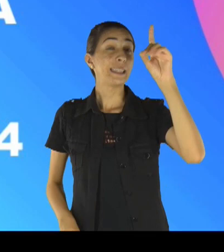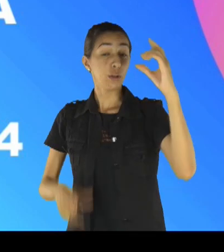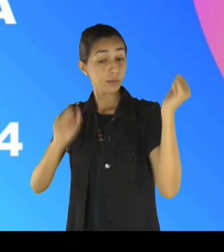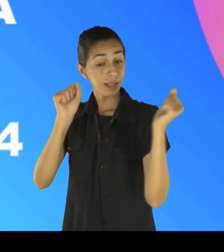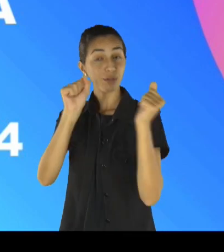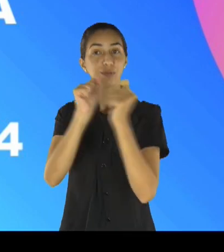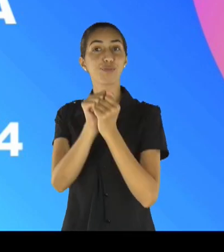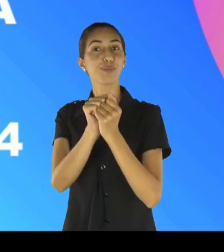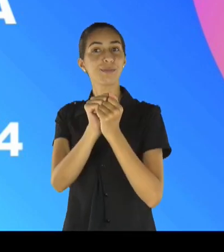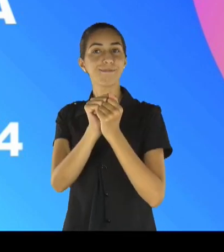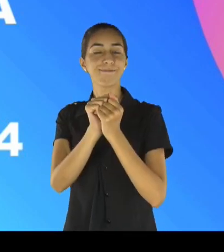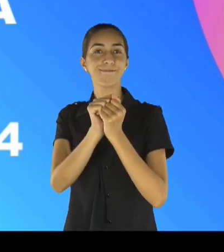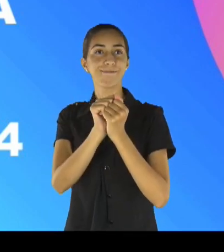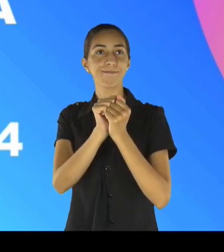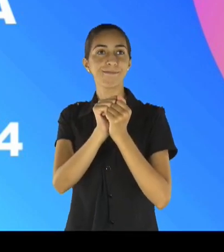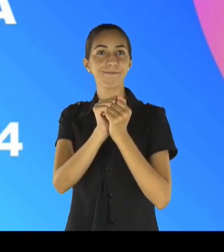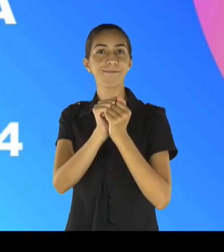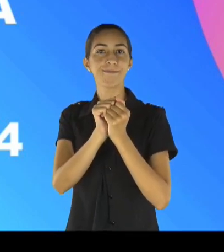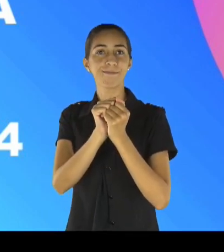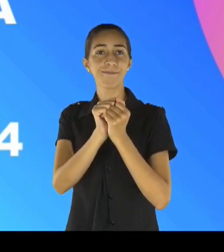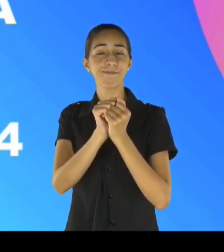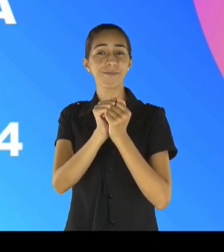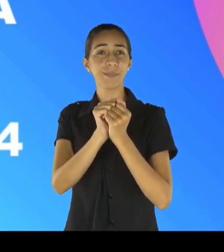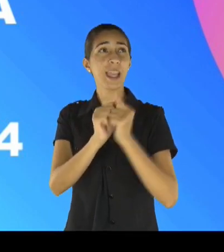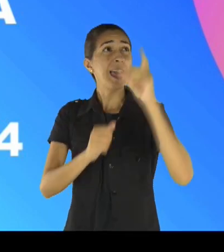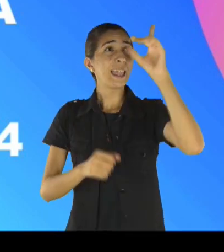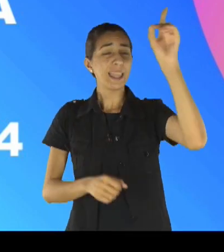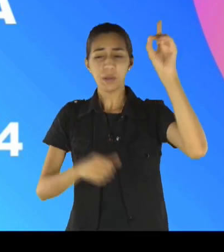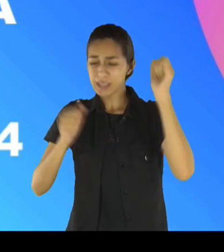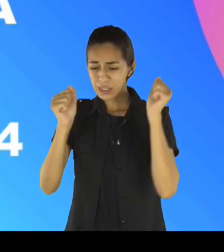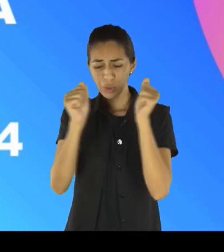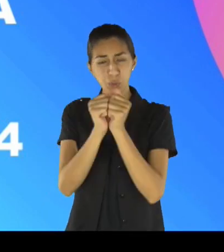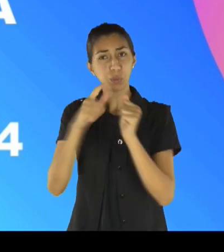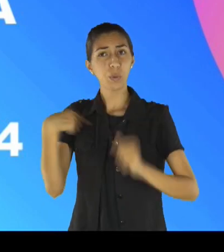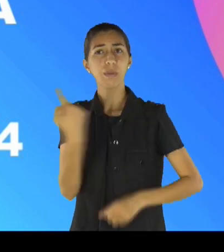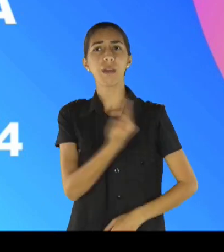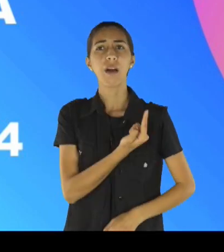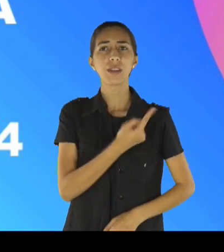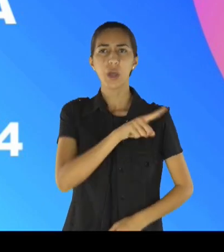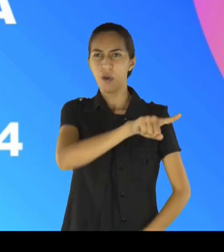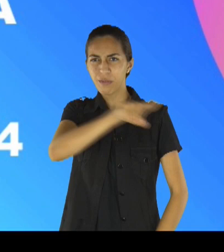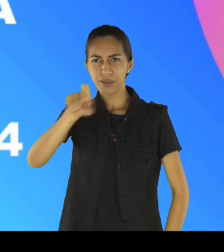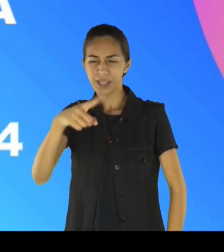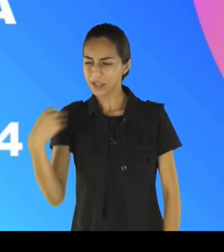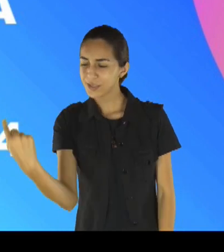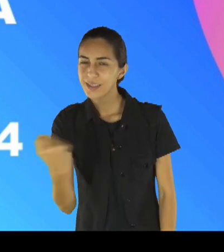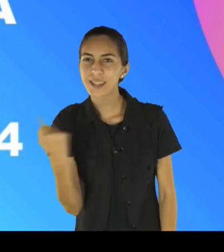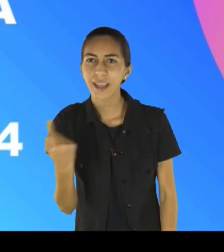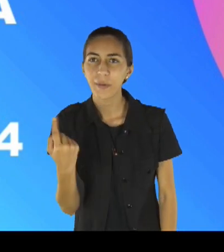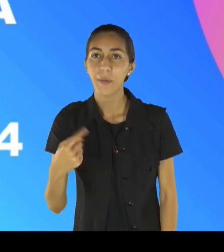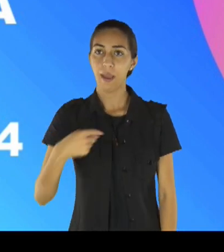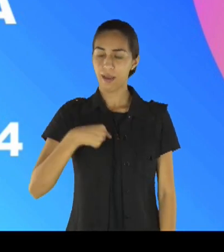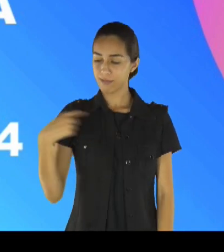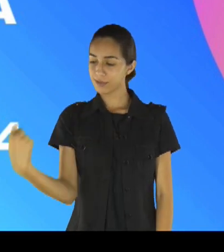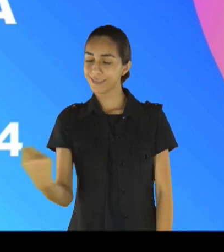o Senhor Deus, o nosso Deus, vai estar conosco, não vai deixar você sozinho, nem eu sozinho,